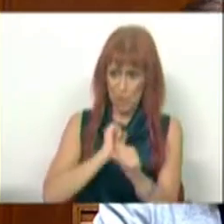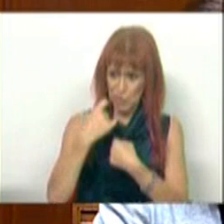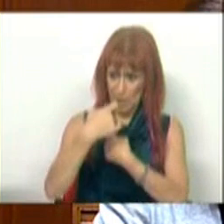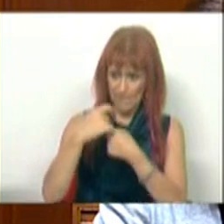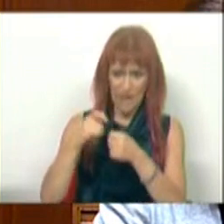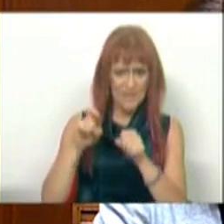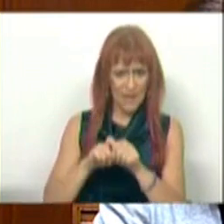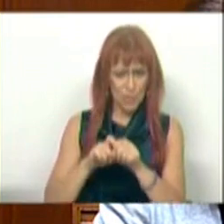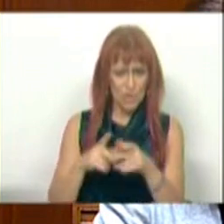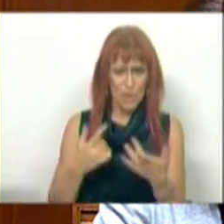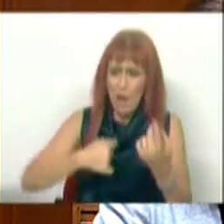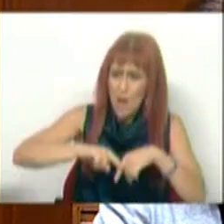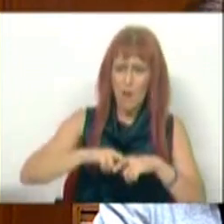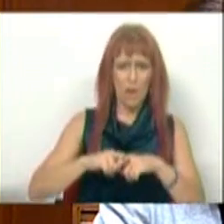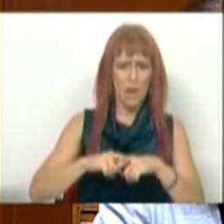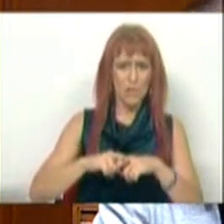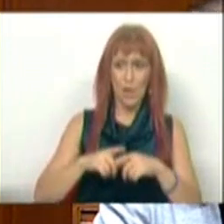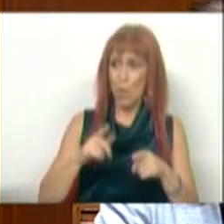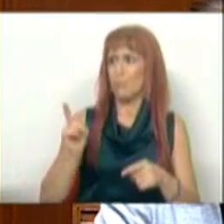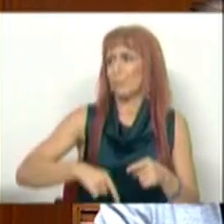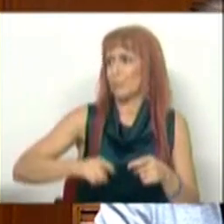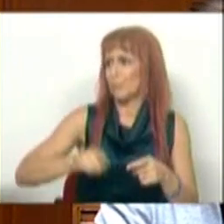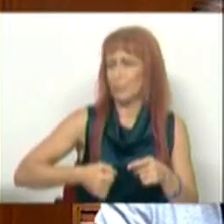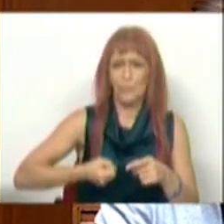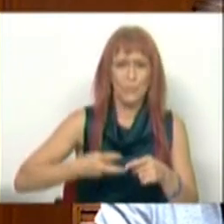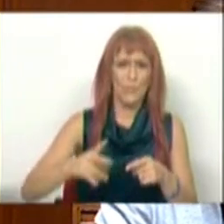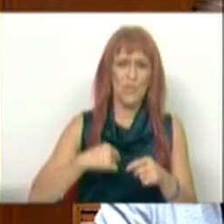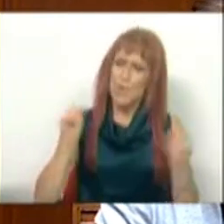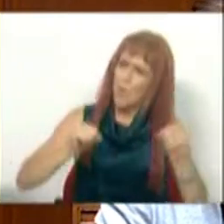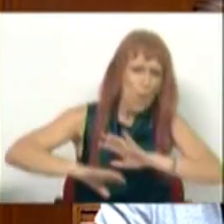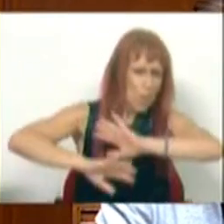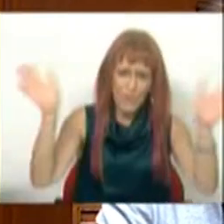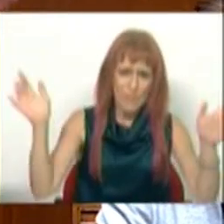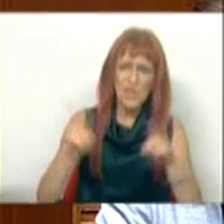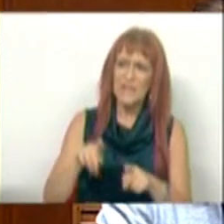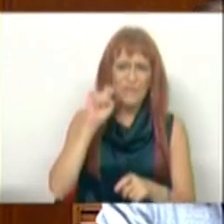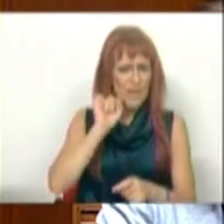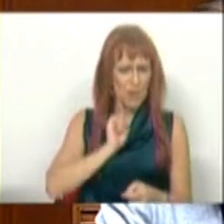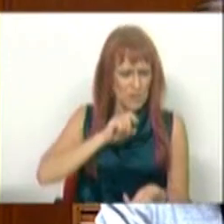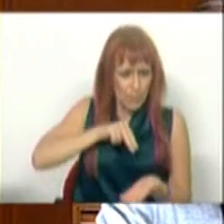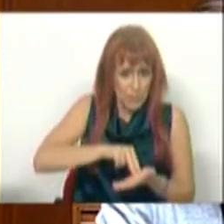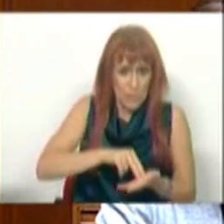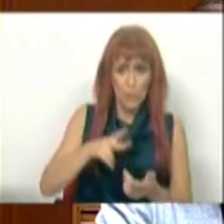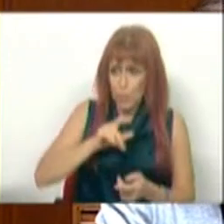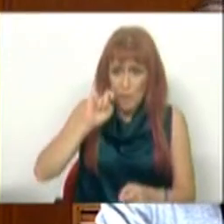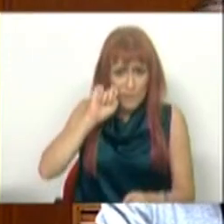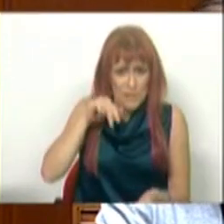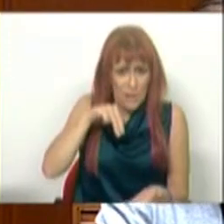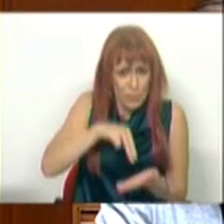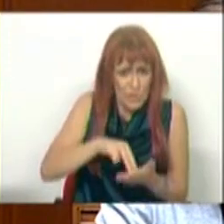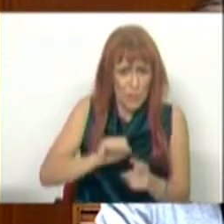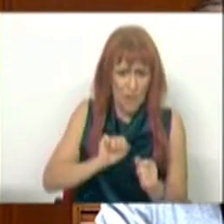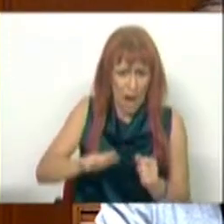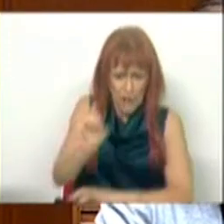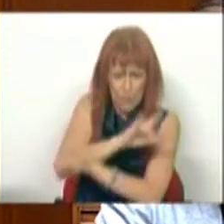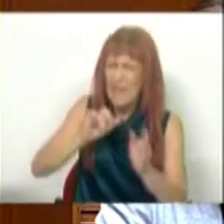parceiros e nós, quantas vezes, discordamos e defendemos a nossa posição. Portugal defende a sua posição sempre no